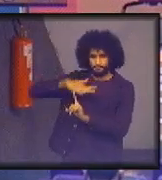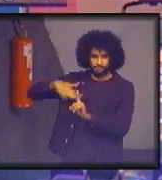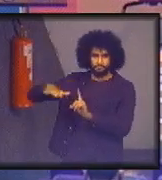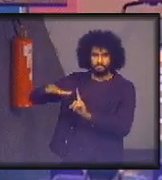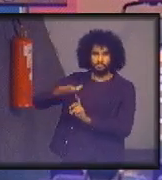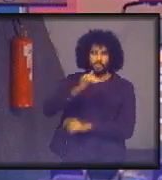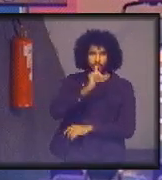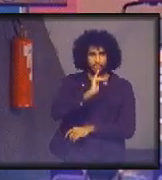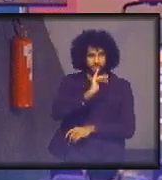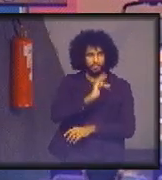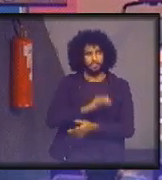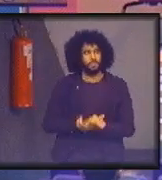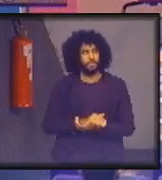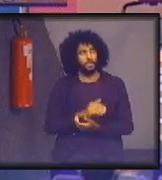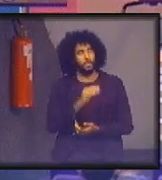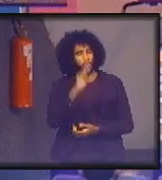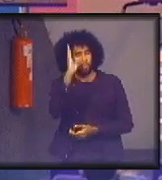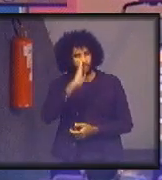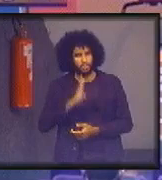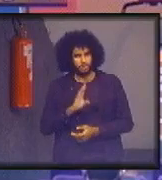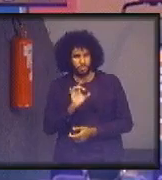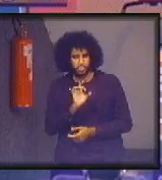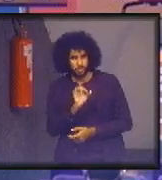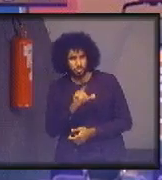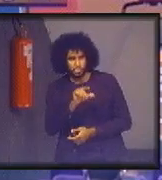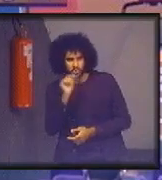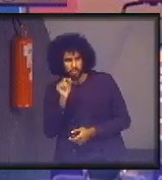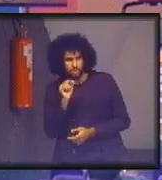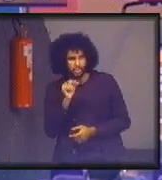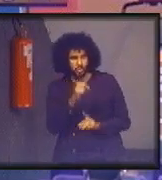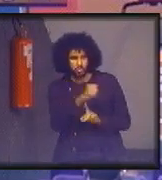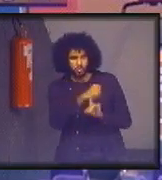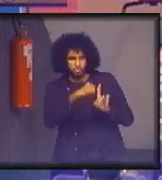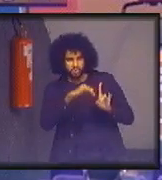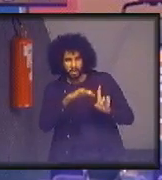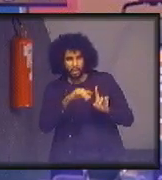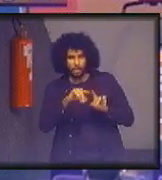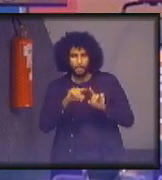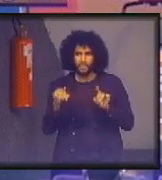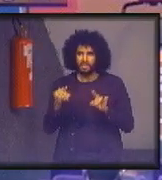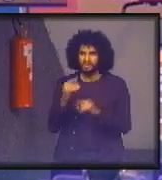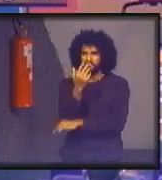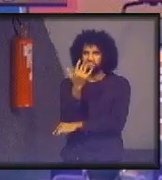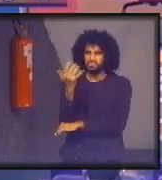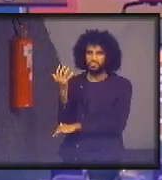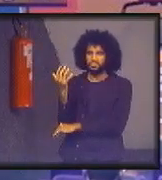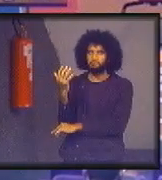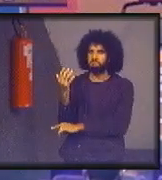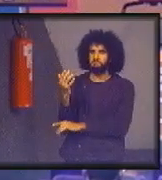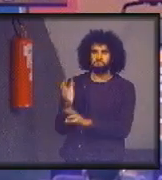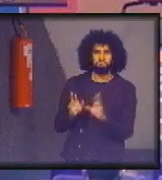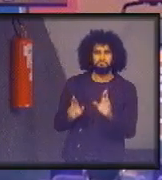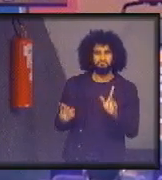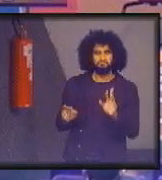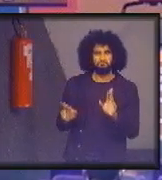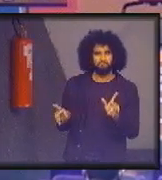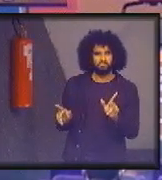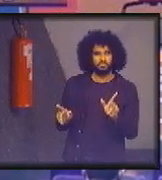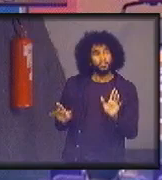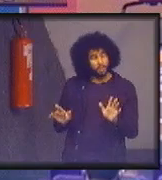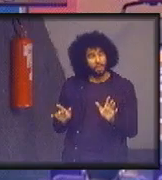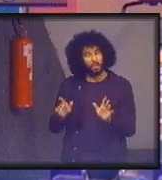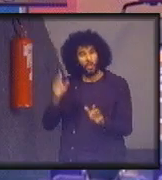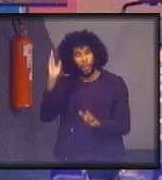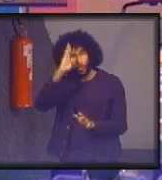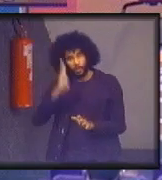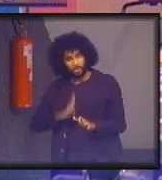governo brasileiro escolheu alguns sociais e não escolheu, por exemplo, biodiversidade. Quer dizer, o país que é o mais megabiodiverso